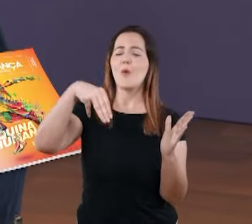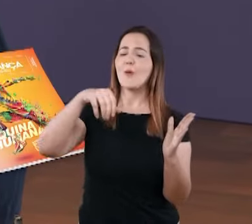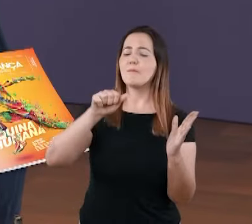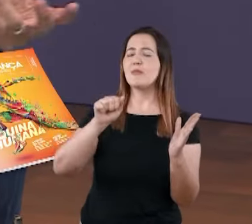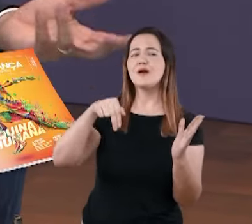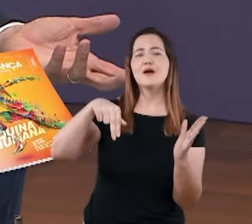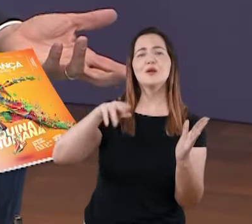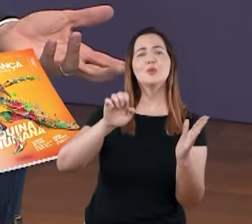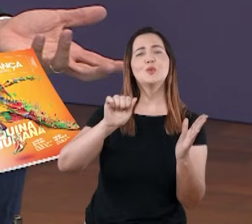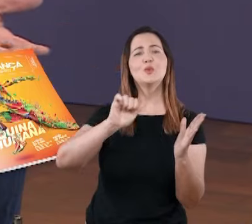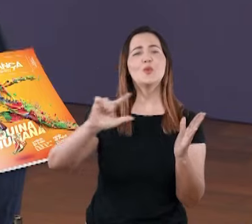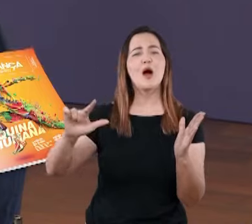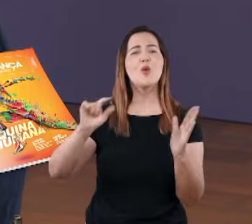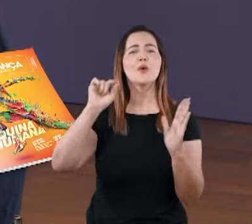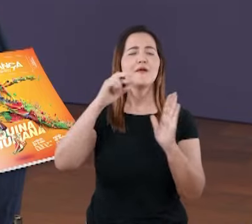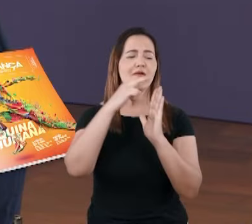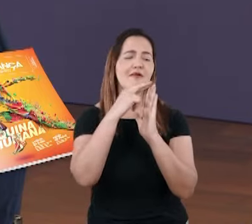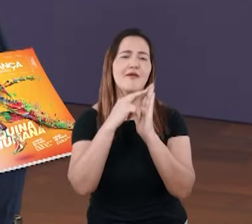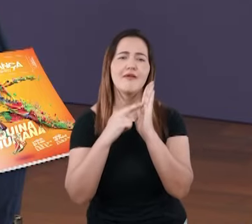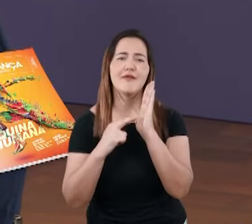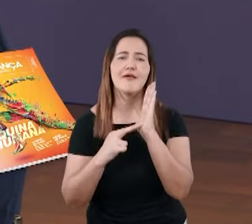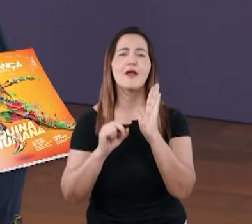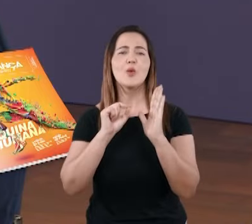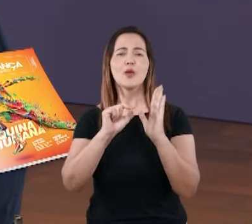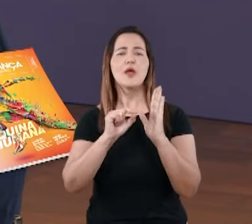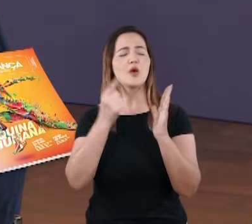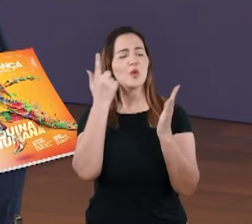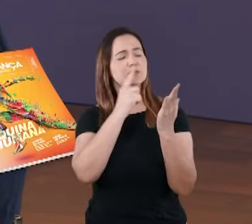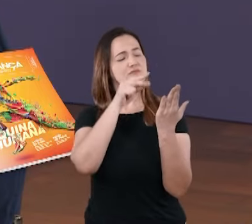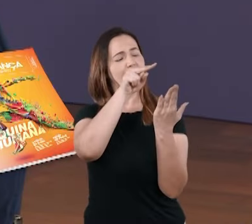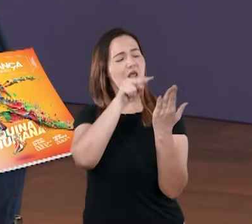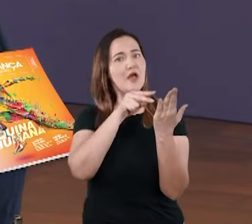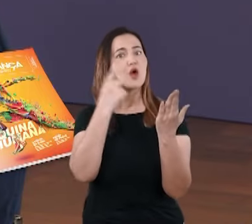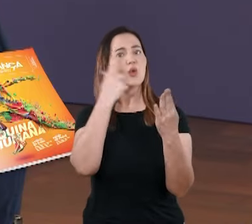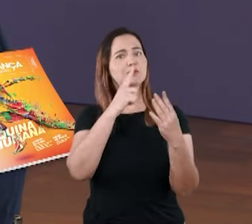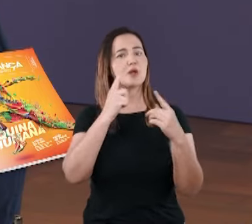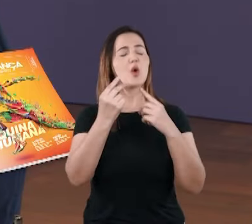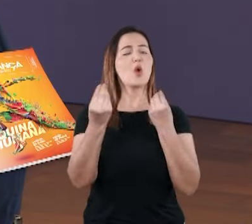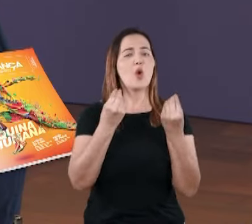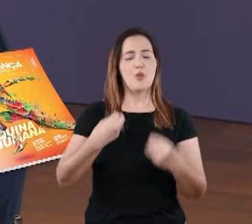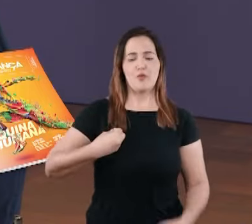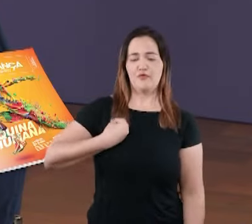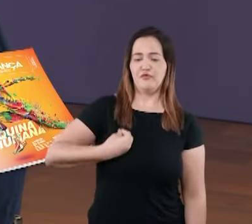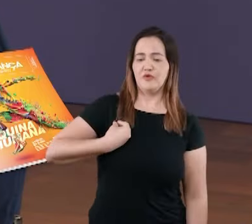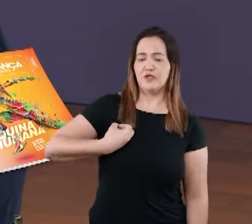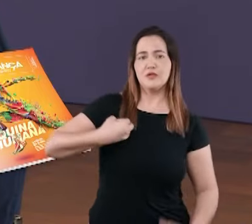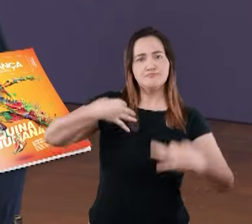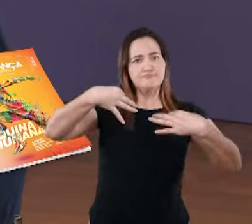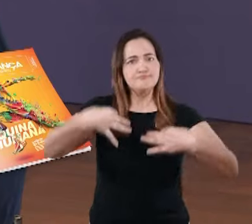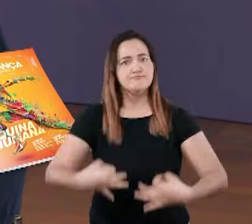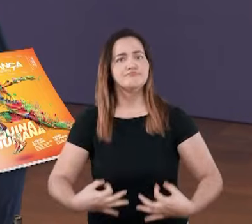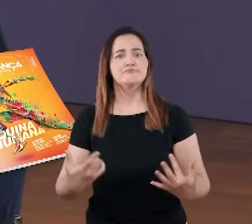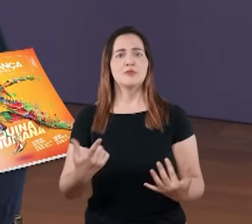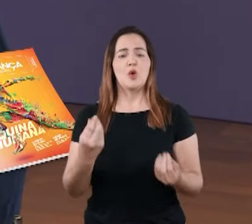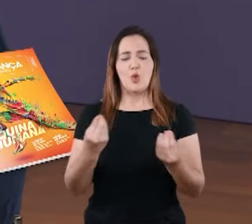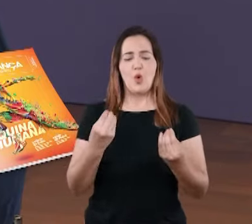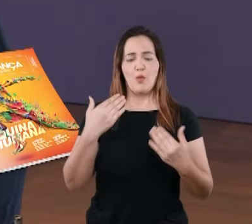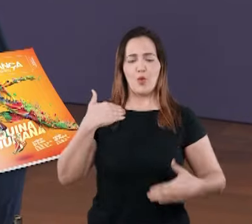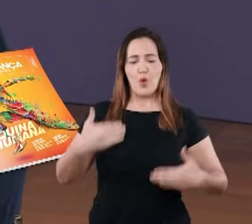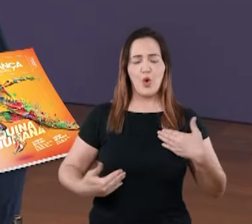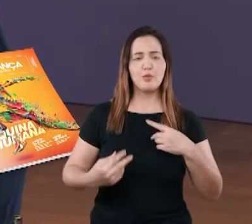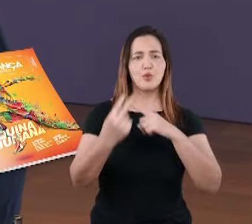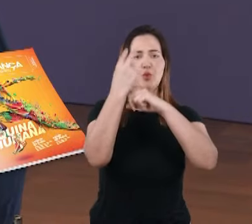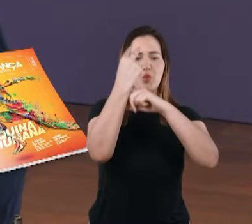do fabricante. Deus deixou para nós claramente as instruções, como devemos viver, como devemos